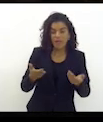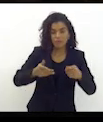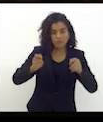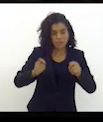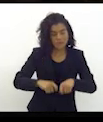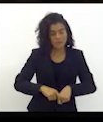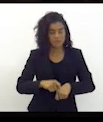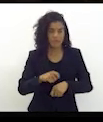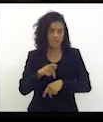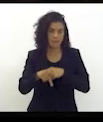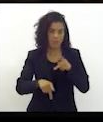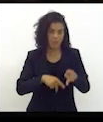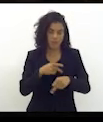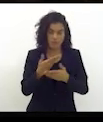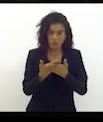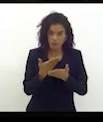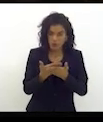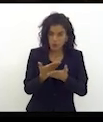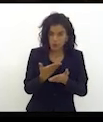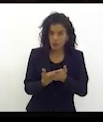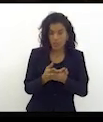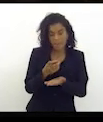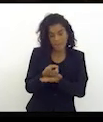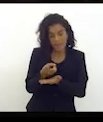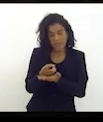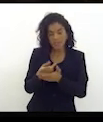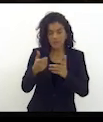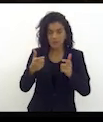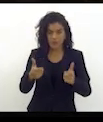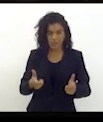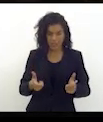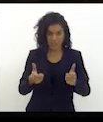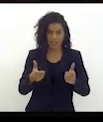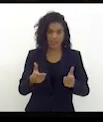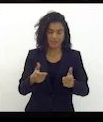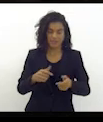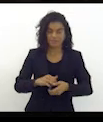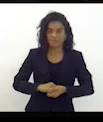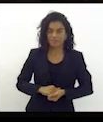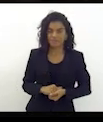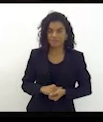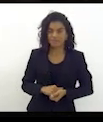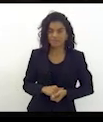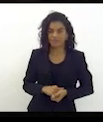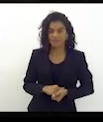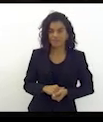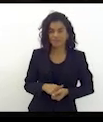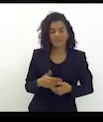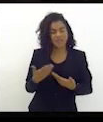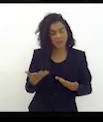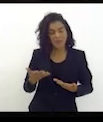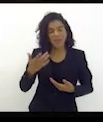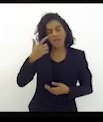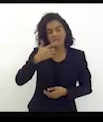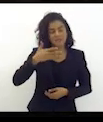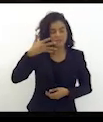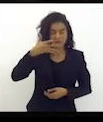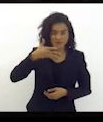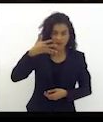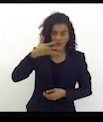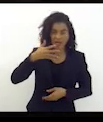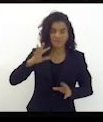de vir estudar na capital, se tornarem os futuros médicos, geógrafos, cientistas ambientais. Então, esse aqui é o meu posicionamento